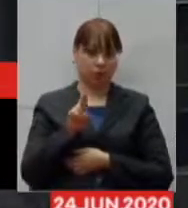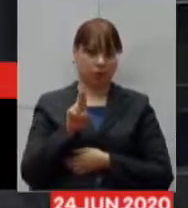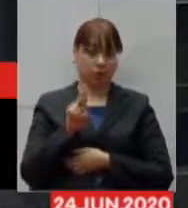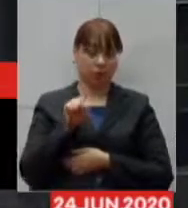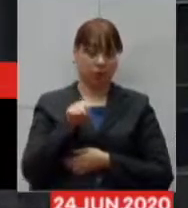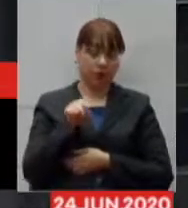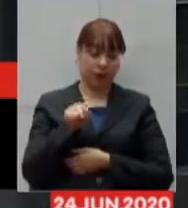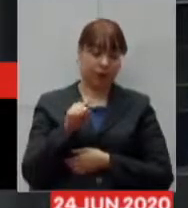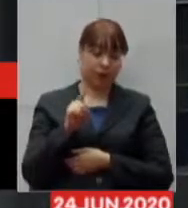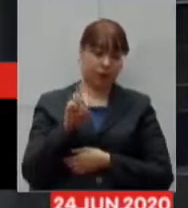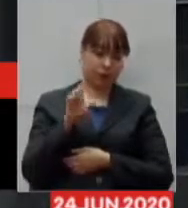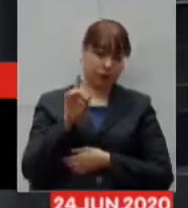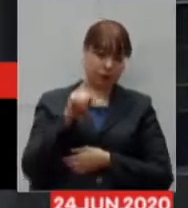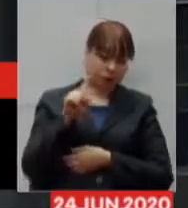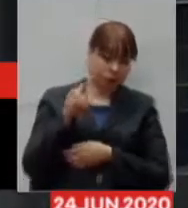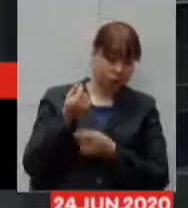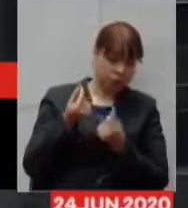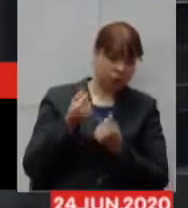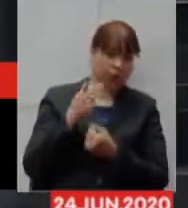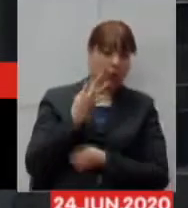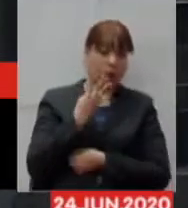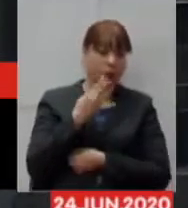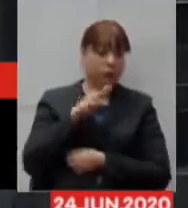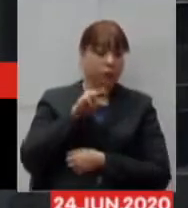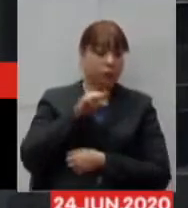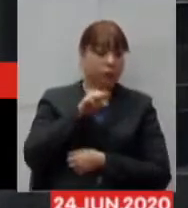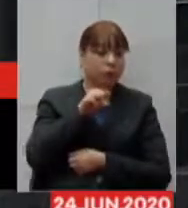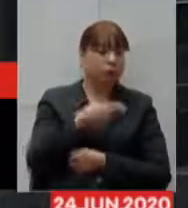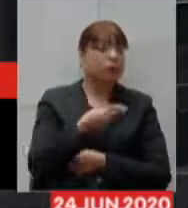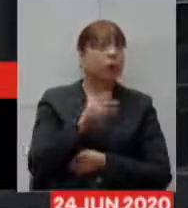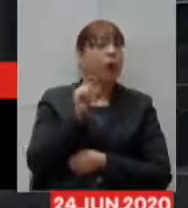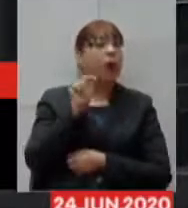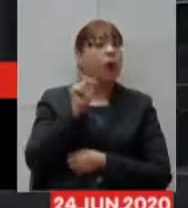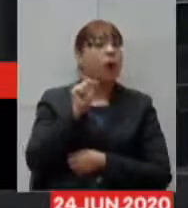.300.000 foram doações da iniciativa privada.